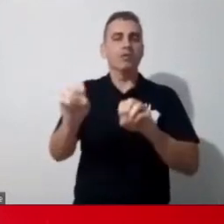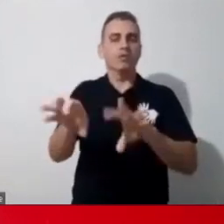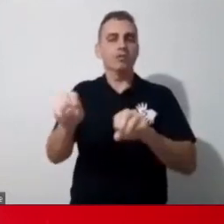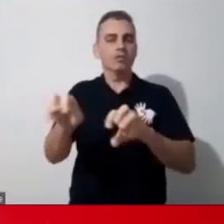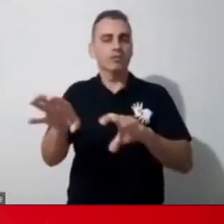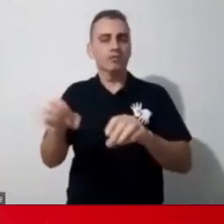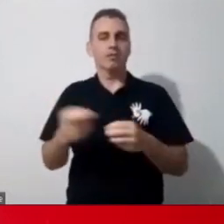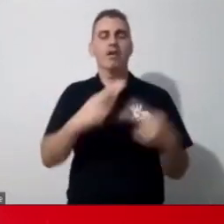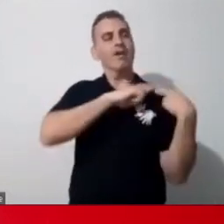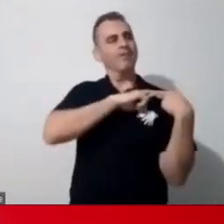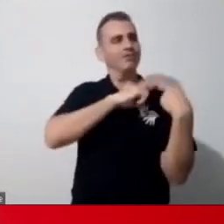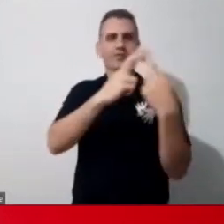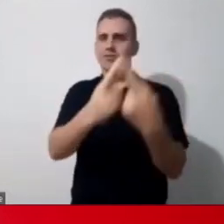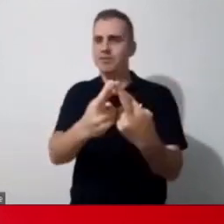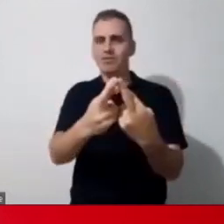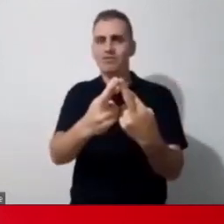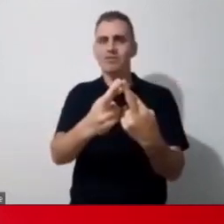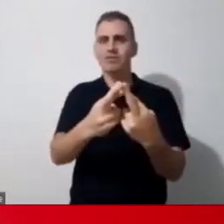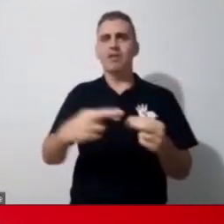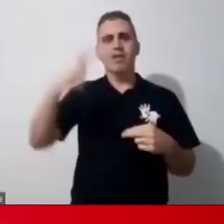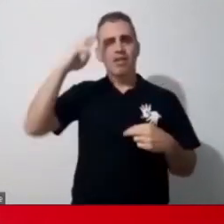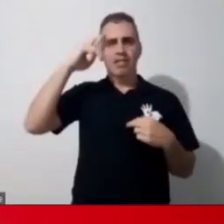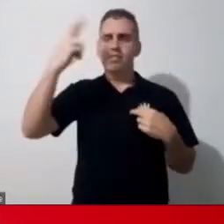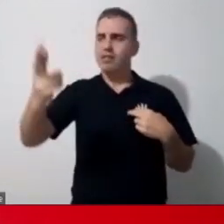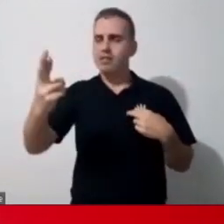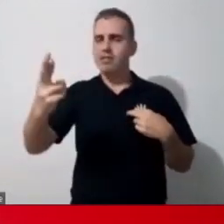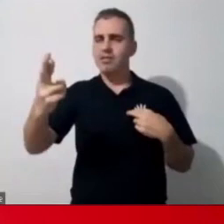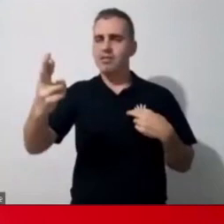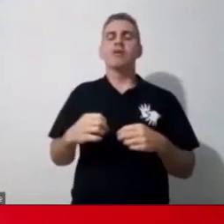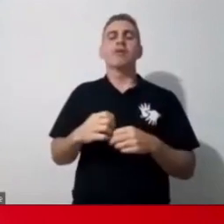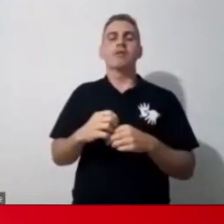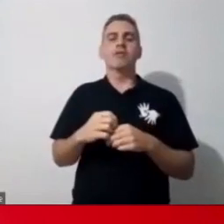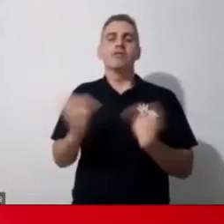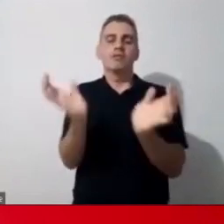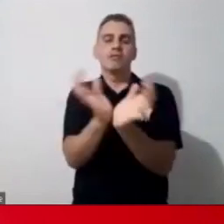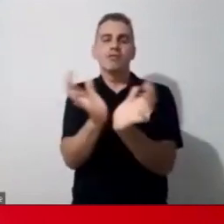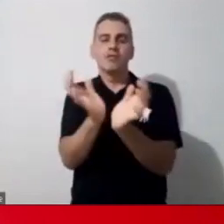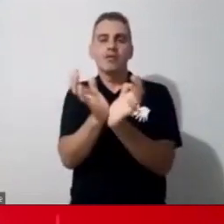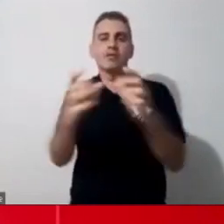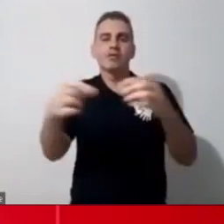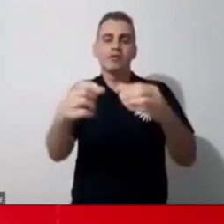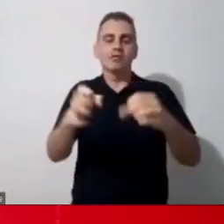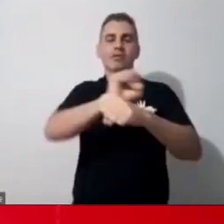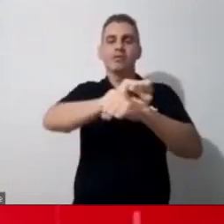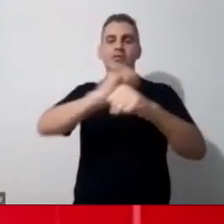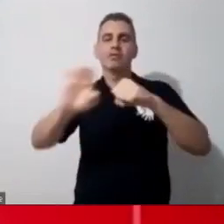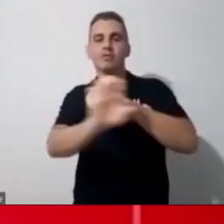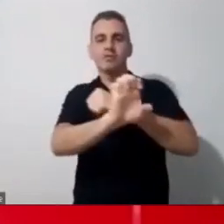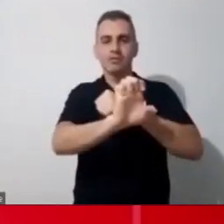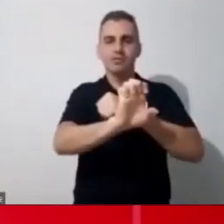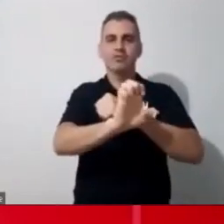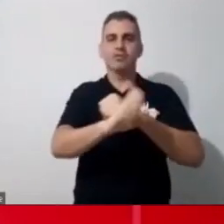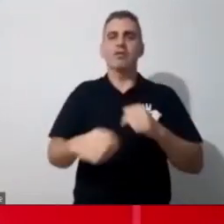diretoras, as supervisoras, os orientadores, colegas da sala de recursos, então, as nossas, os nossos